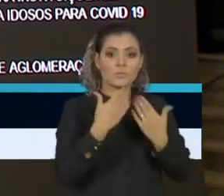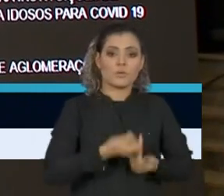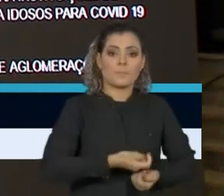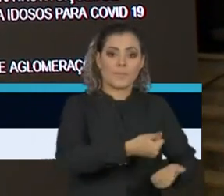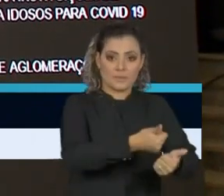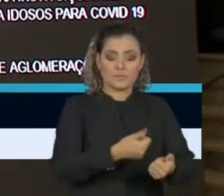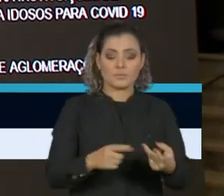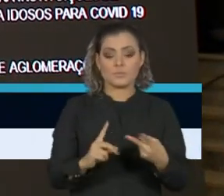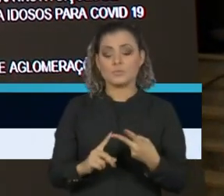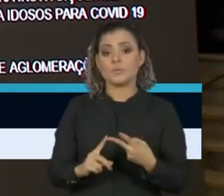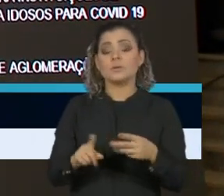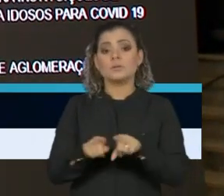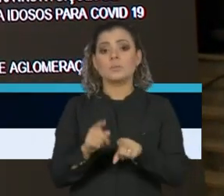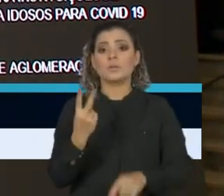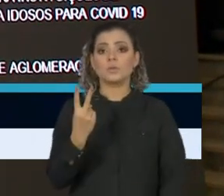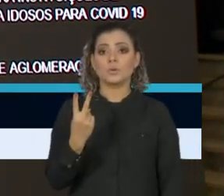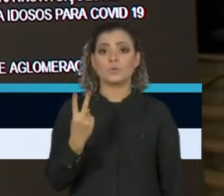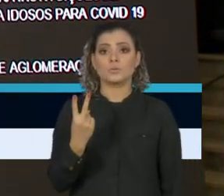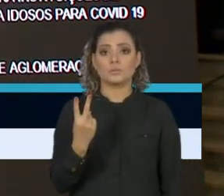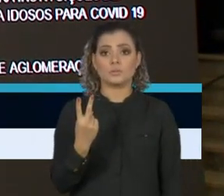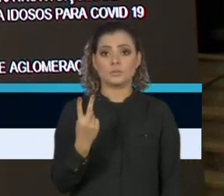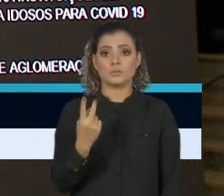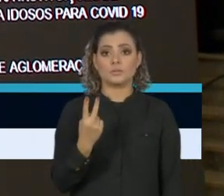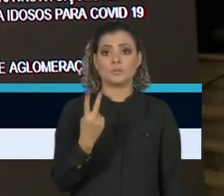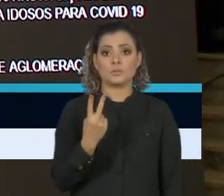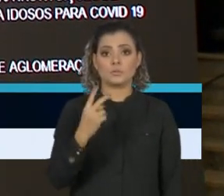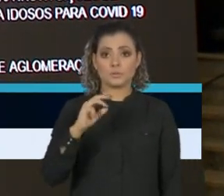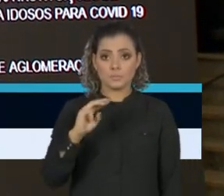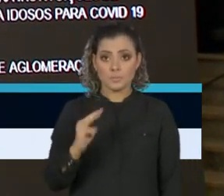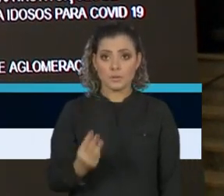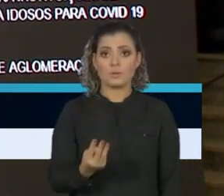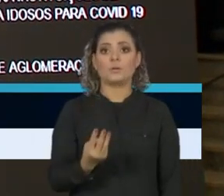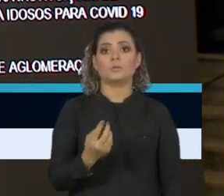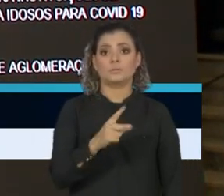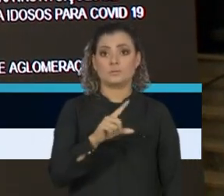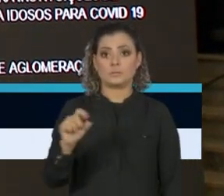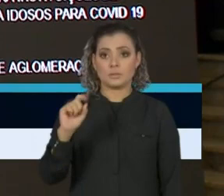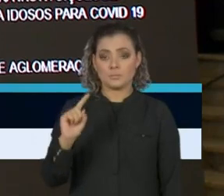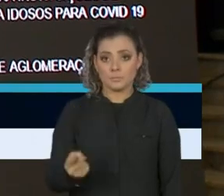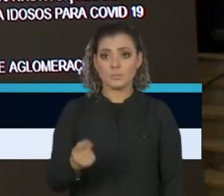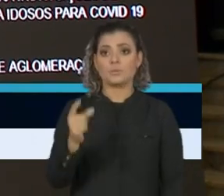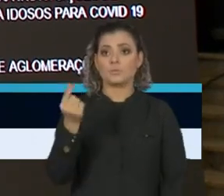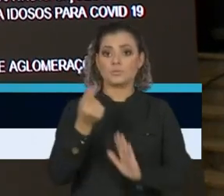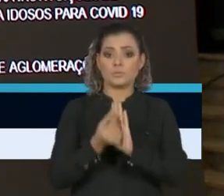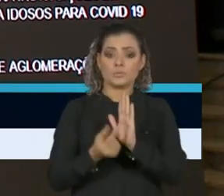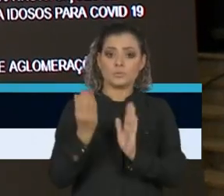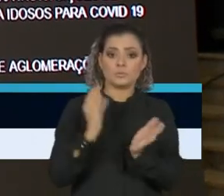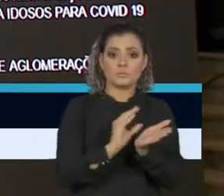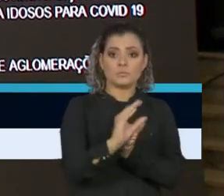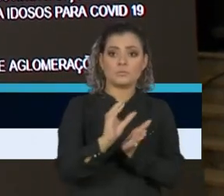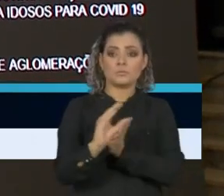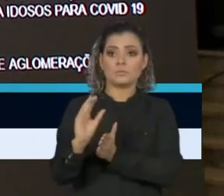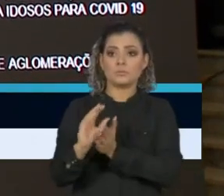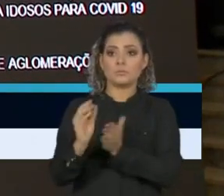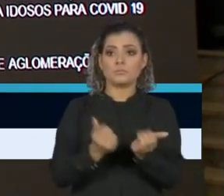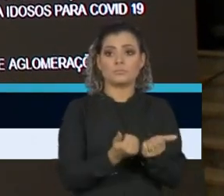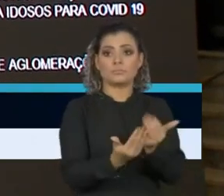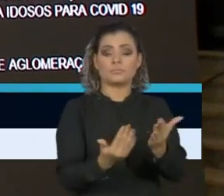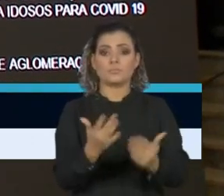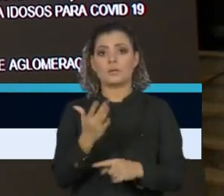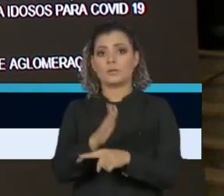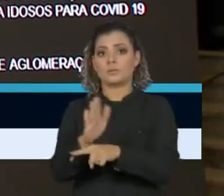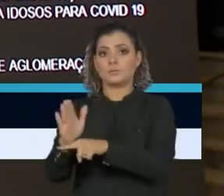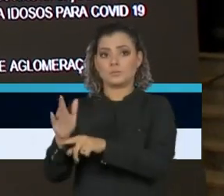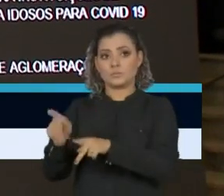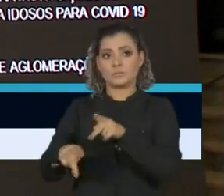,1 milhões do fundo social e doadores em ajuda humanitária